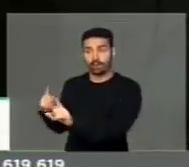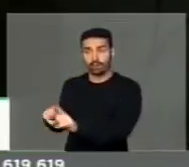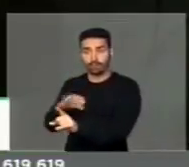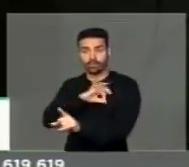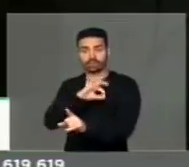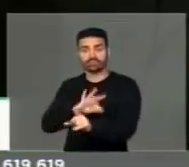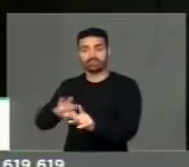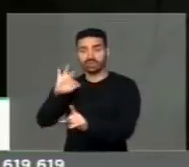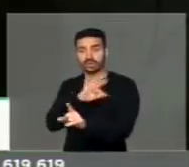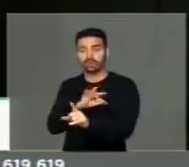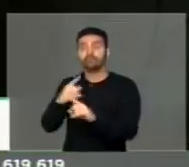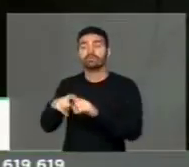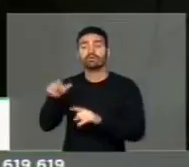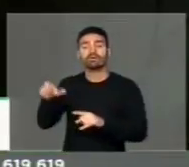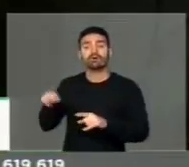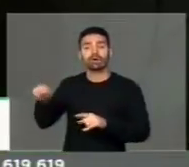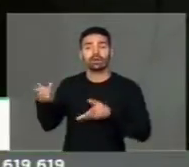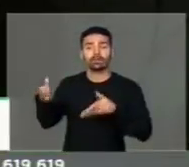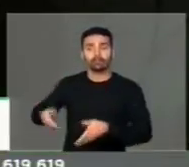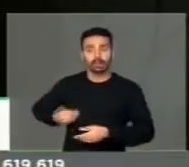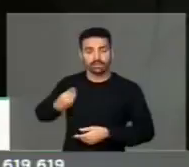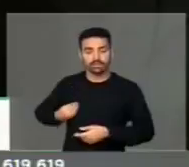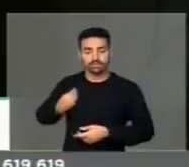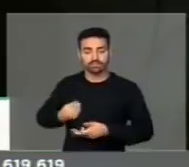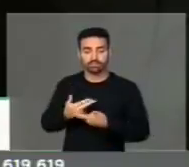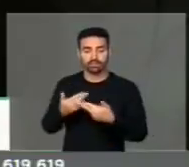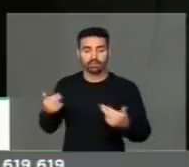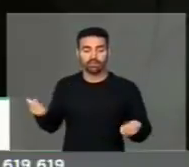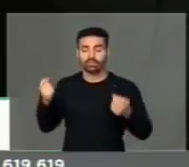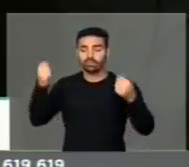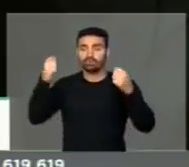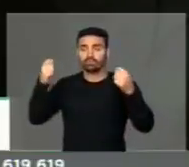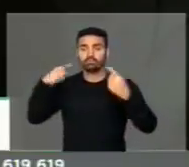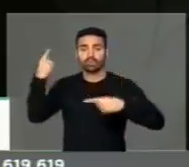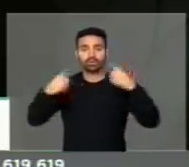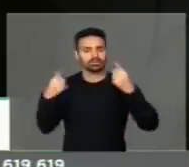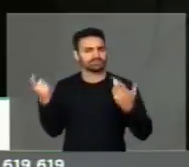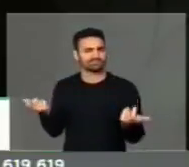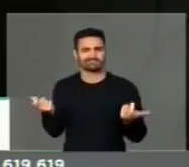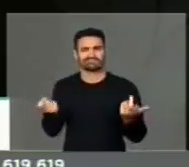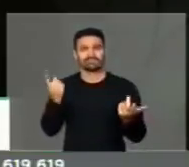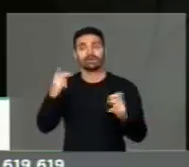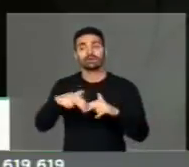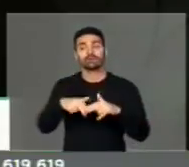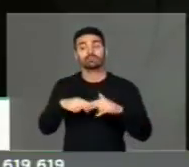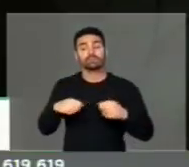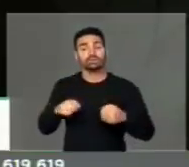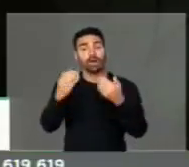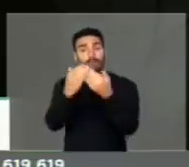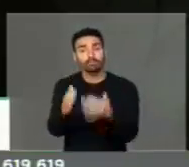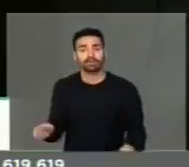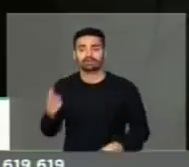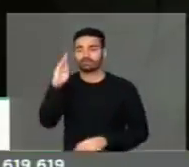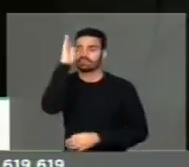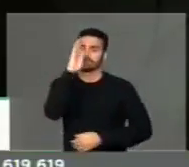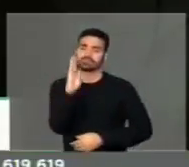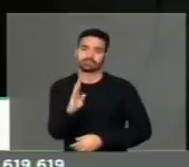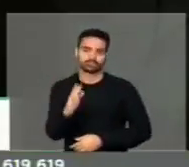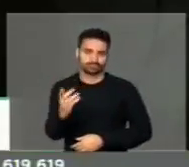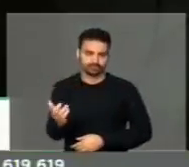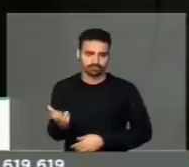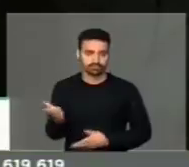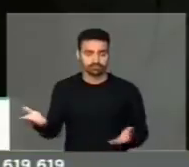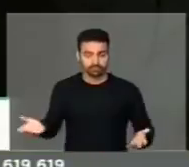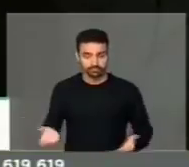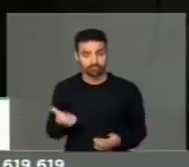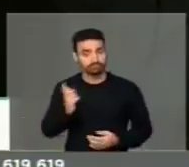Polícia Federal porque participou de uma manifestação política. Ou seja, nós temos que abrir as portas do Brasil. Nós teremos hoje